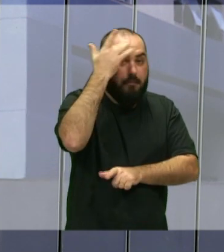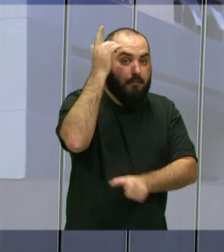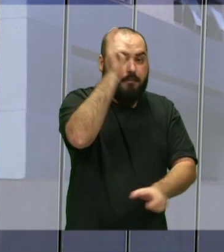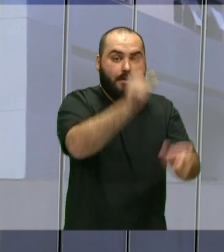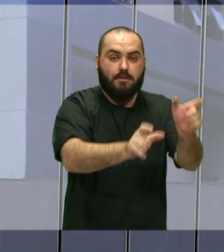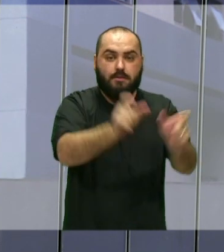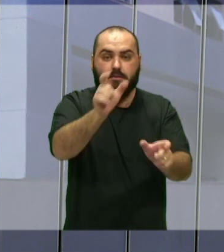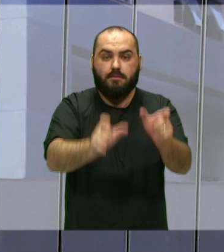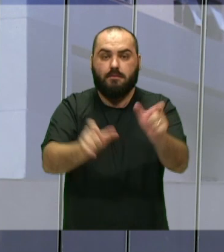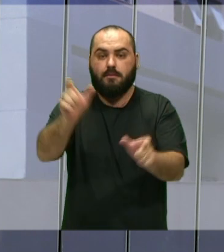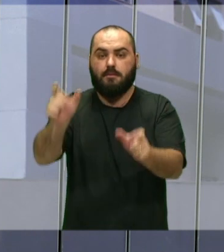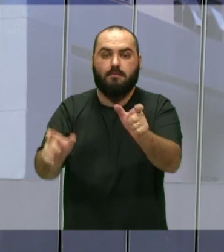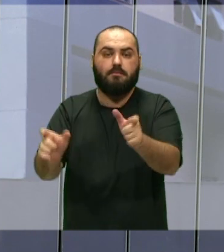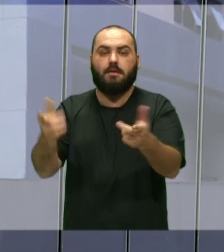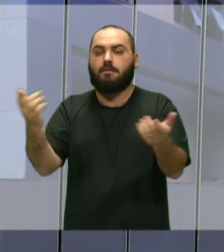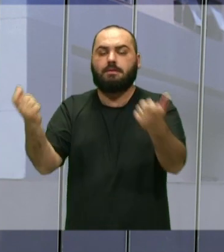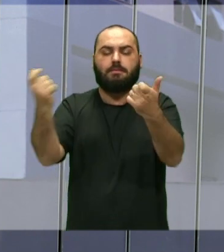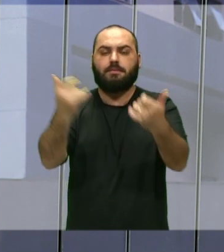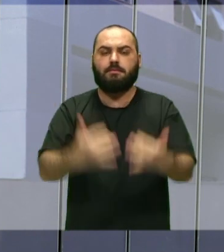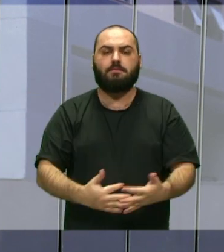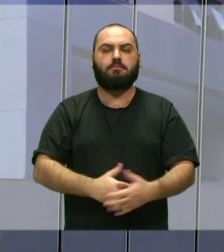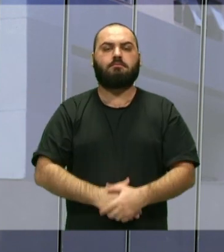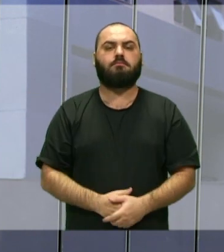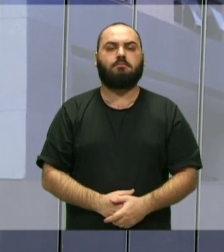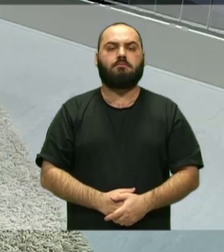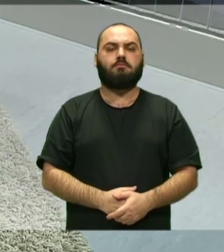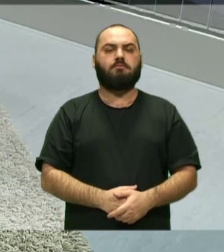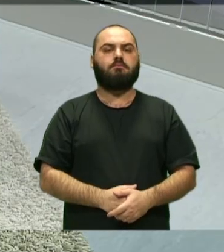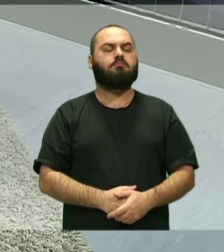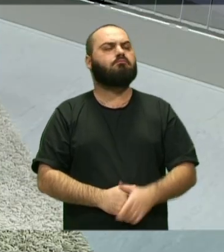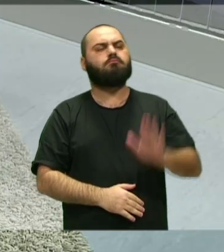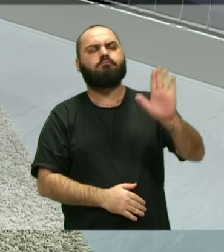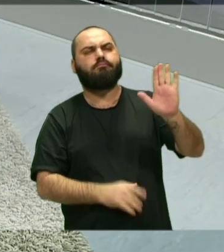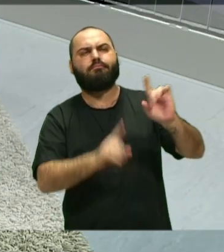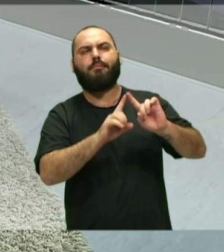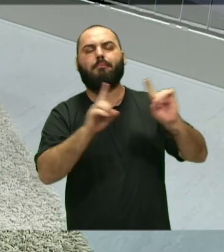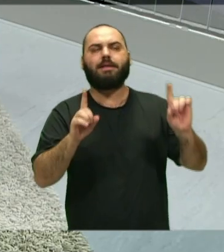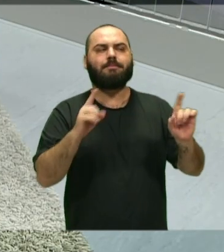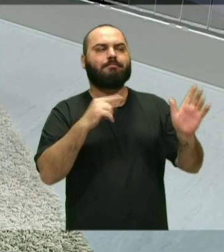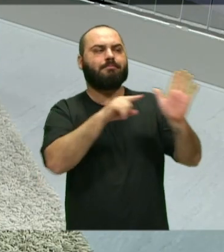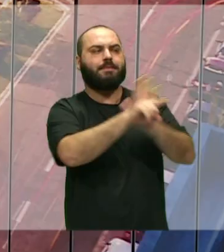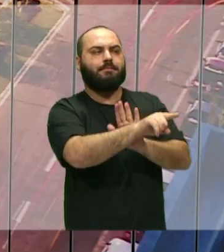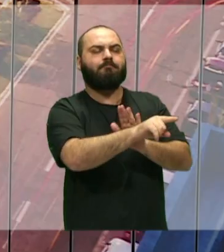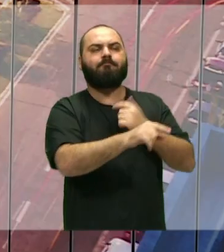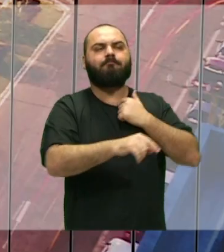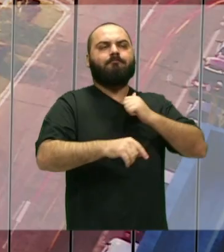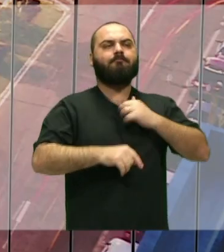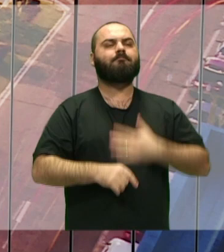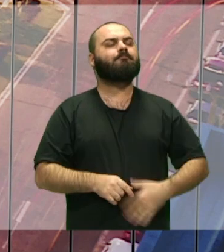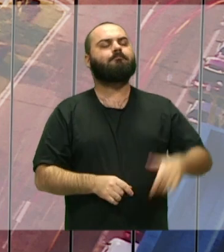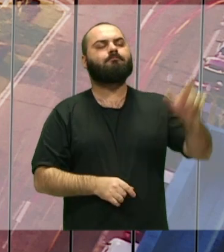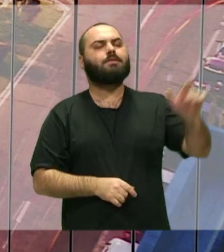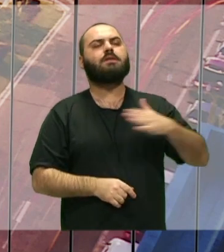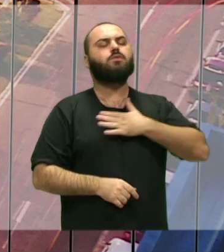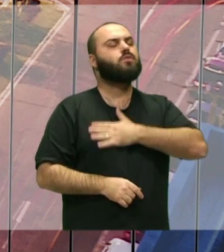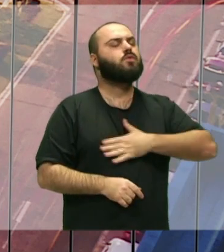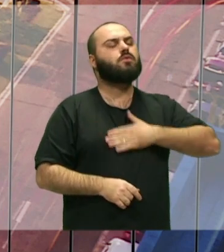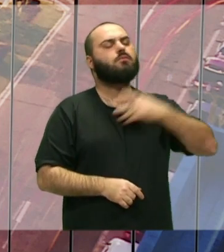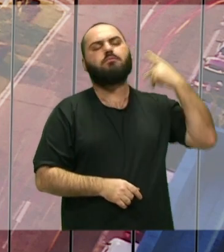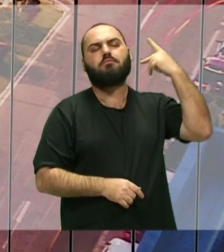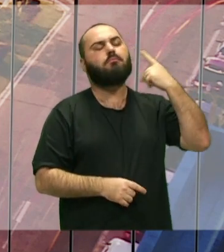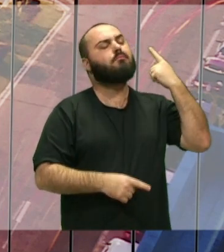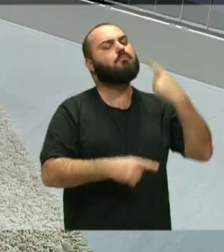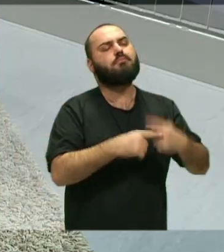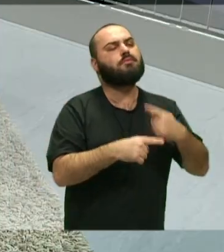como que eu poderia falar? Lucas, o que que despertou em você o gosto pela política?